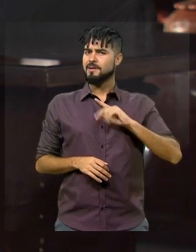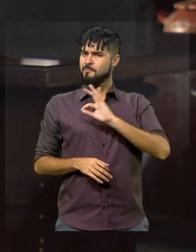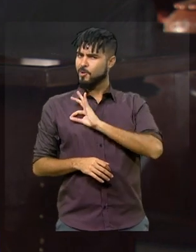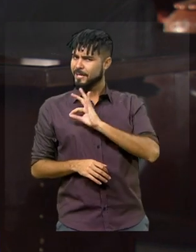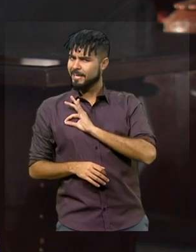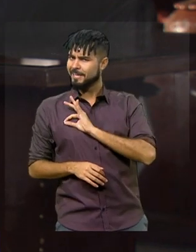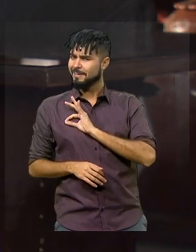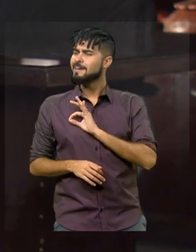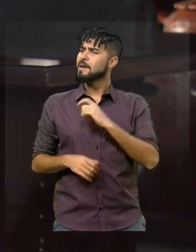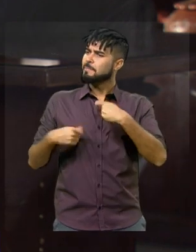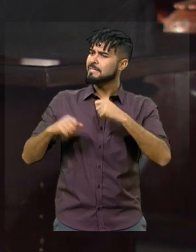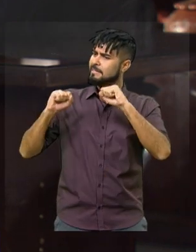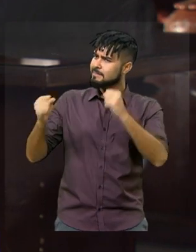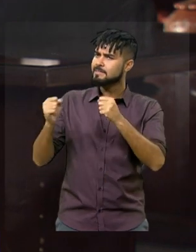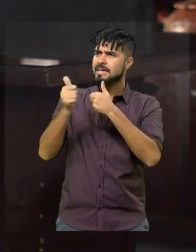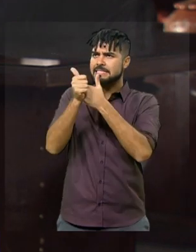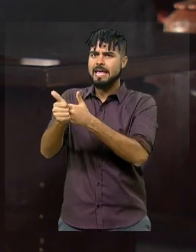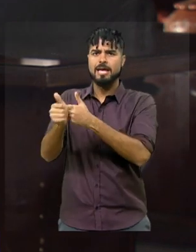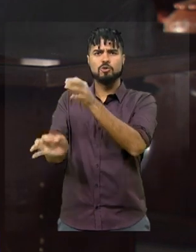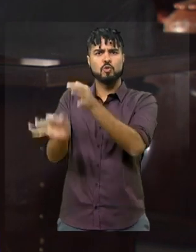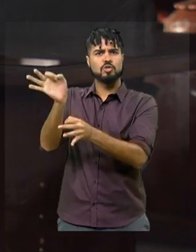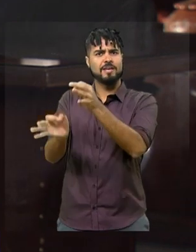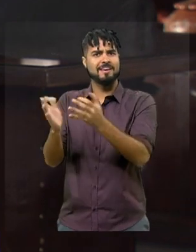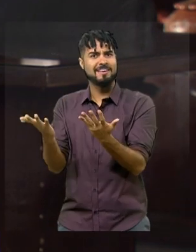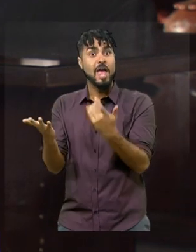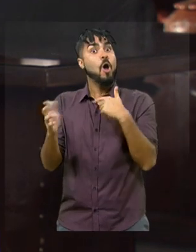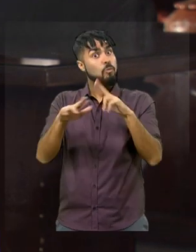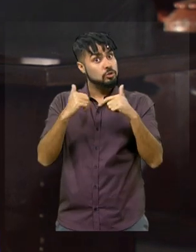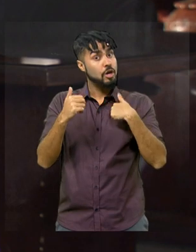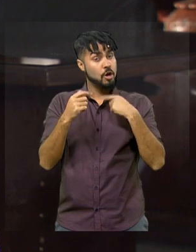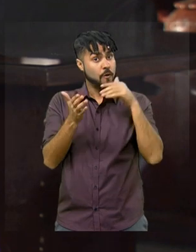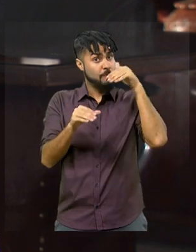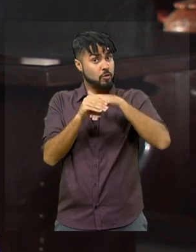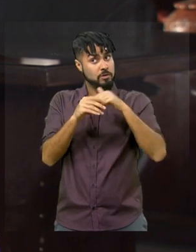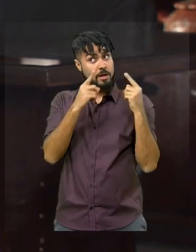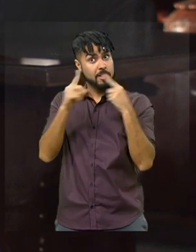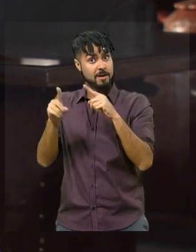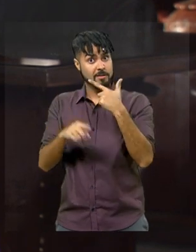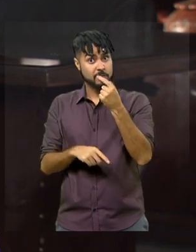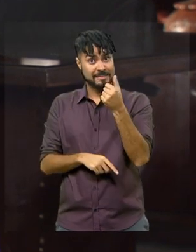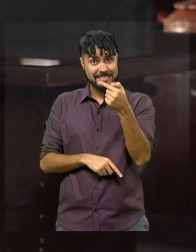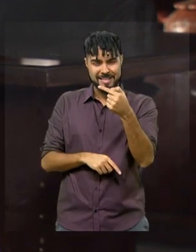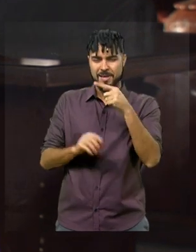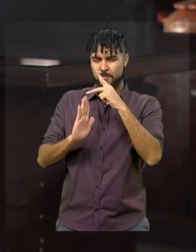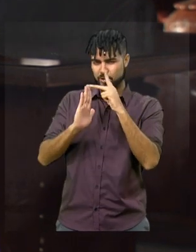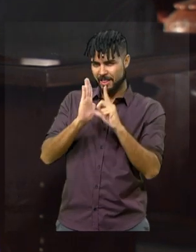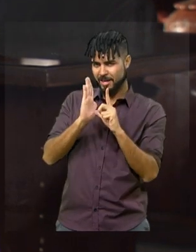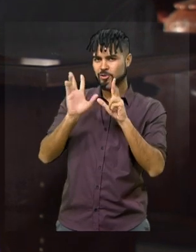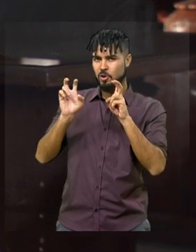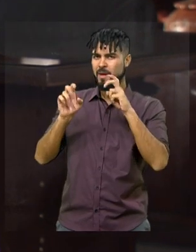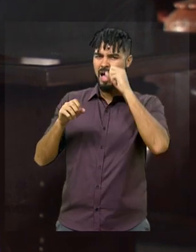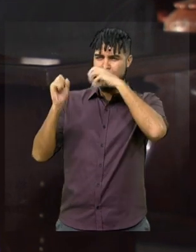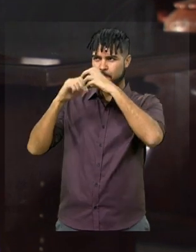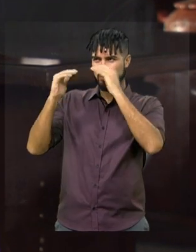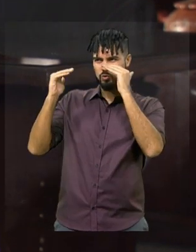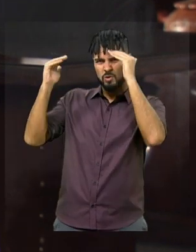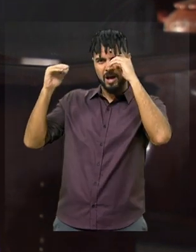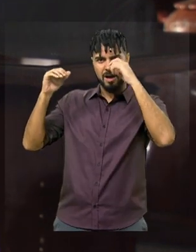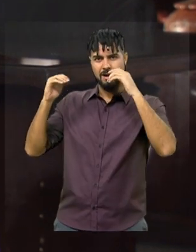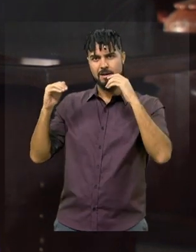de zelar pela justiça. Então, por isso, eu votei contra, em 2017, o projeto de abuso de autoridade e assinei agora